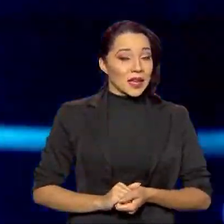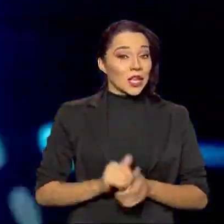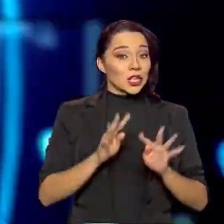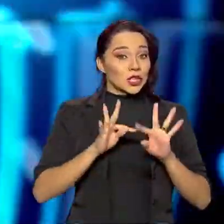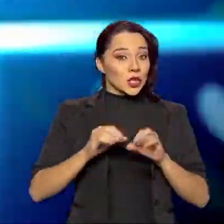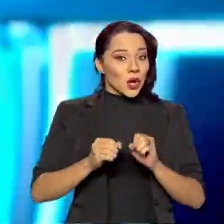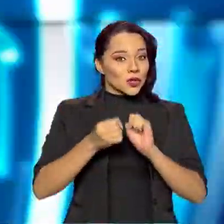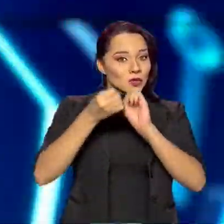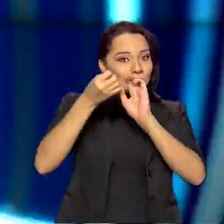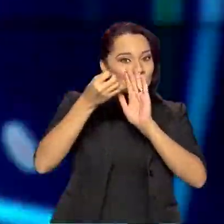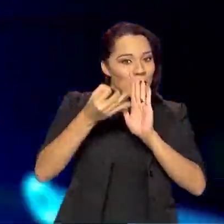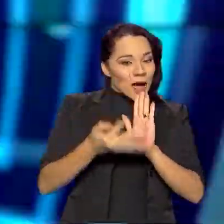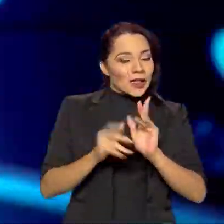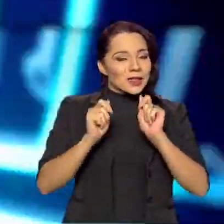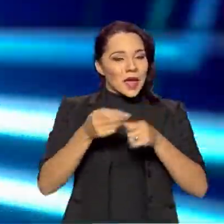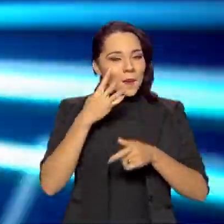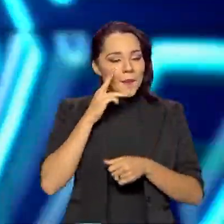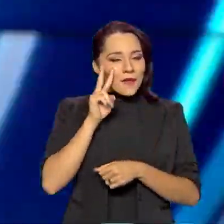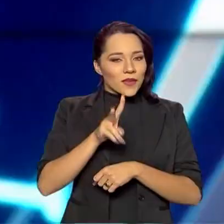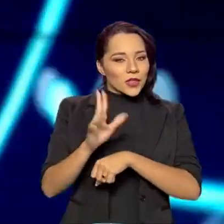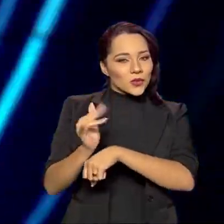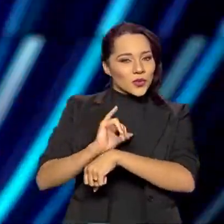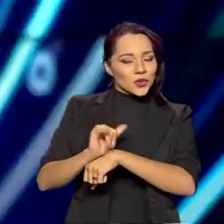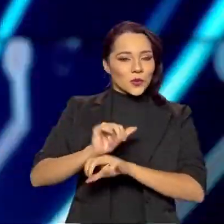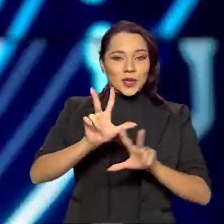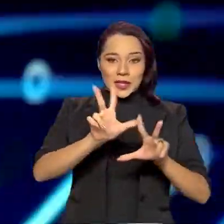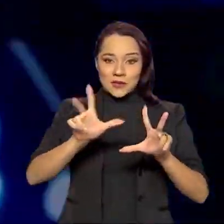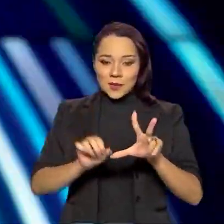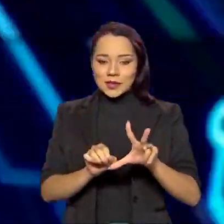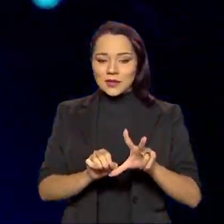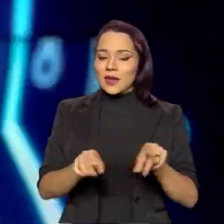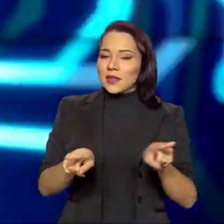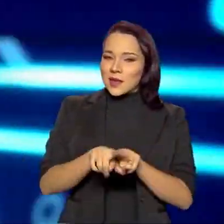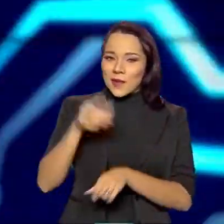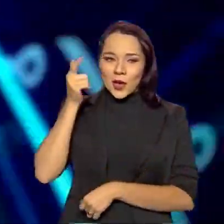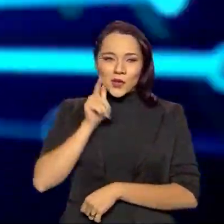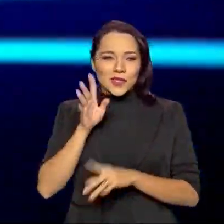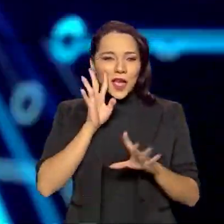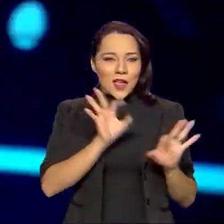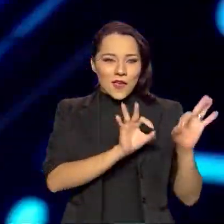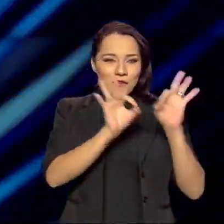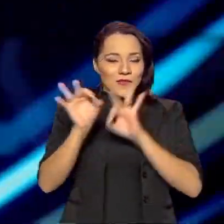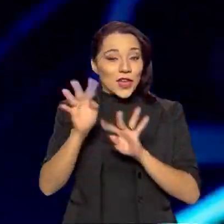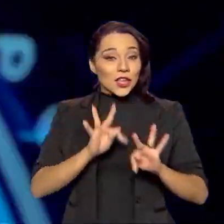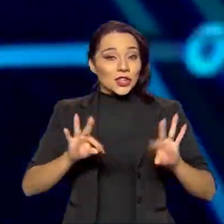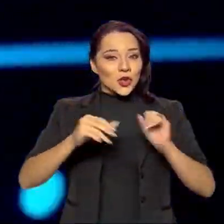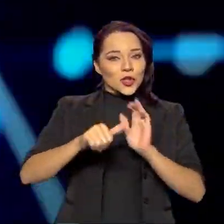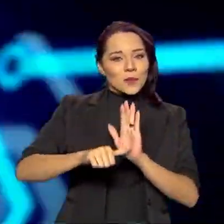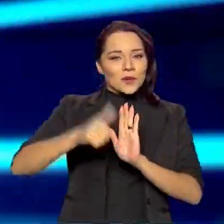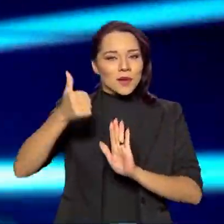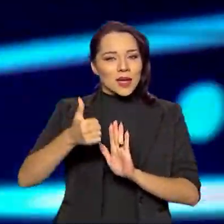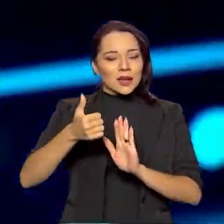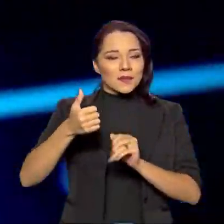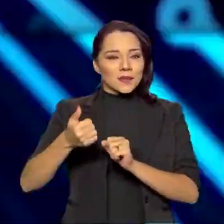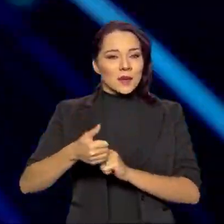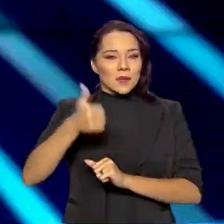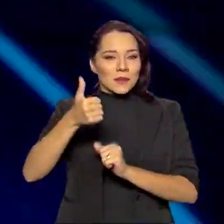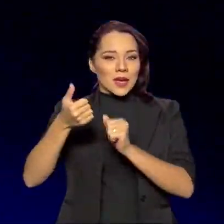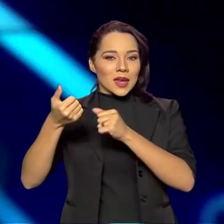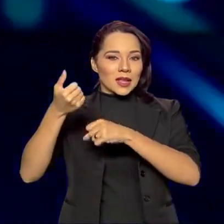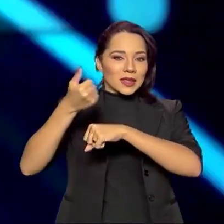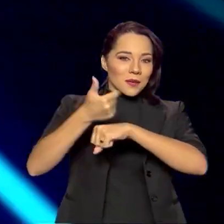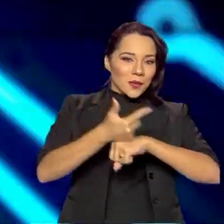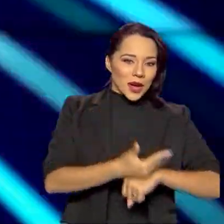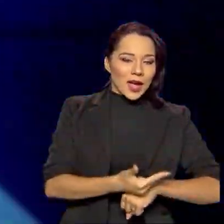programas estão lá disponíveis no YouTube da TV Brasil e também você consegue assistir toda a primeira, segunda temporada, tudinho,